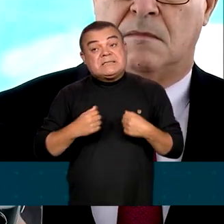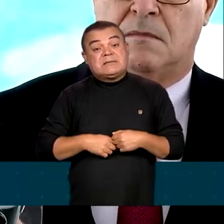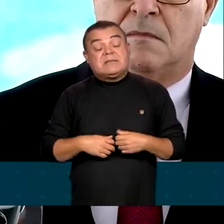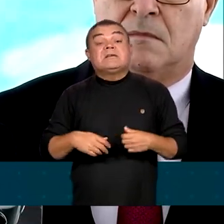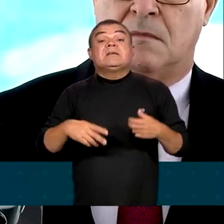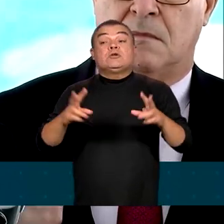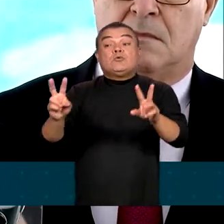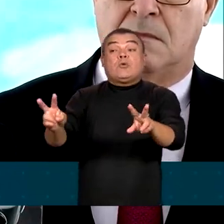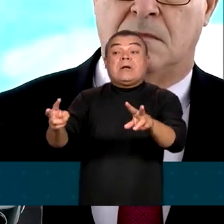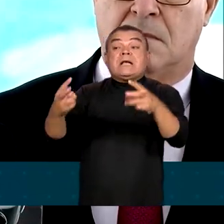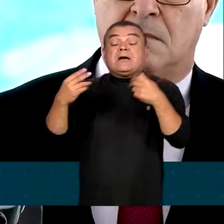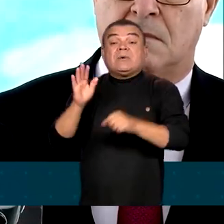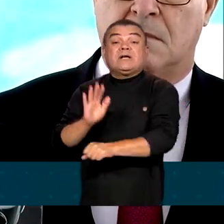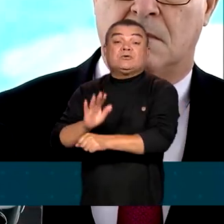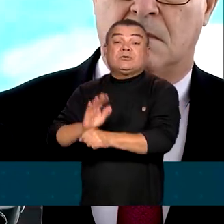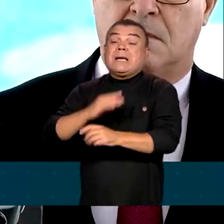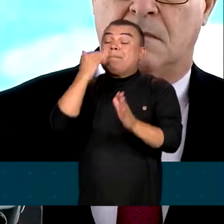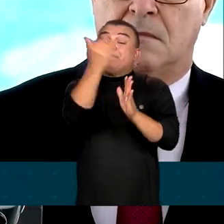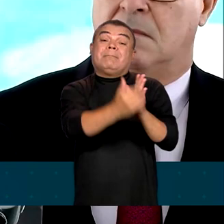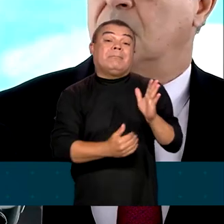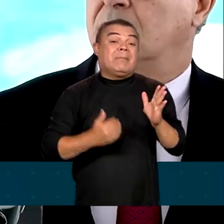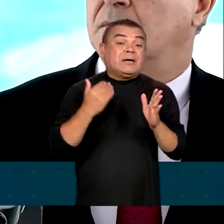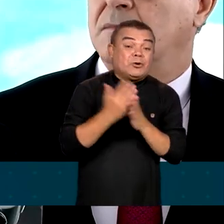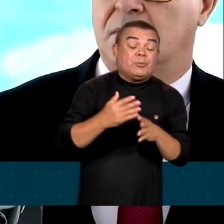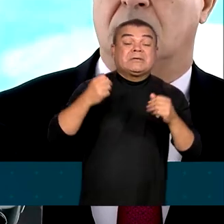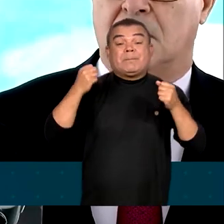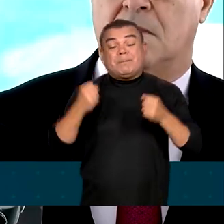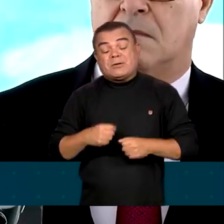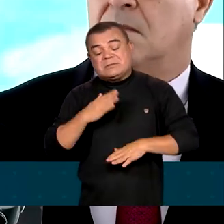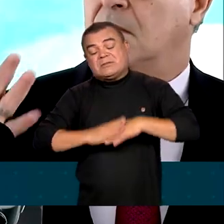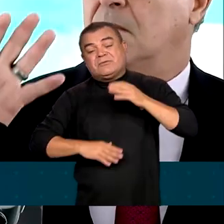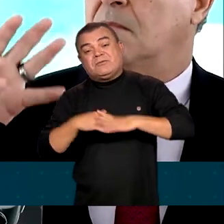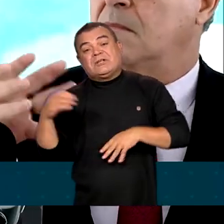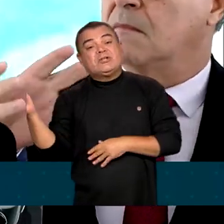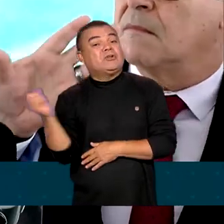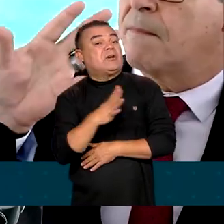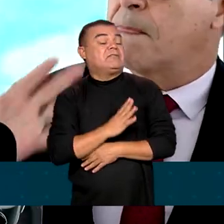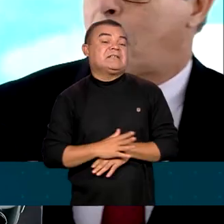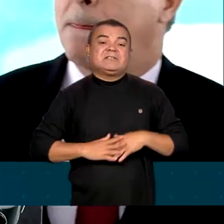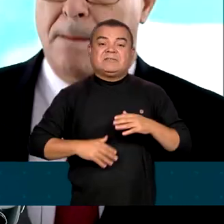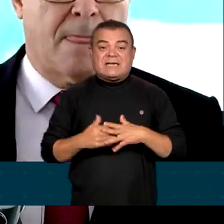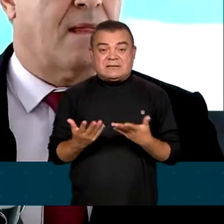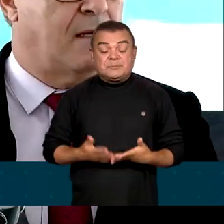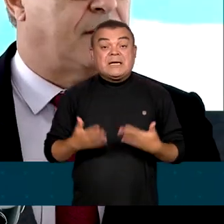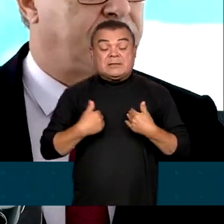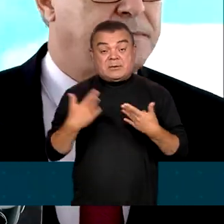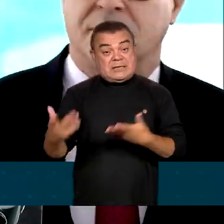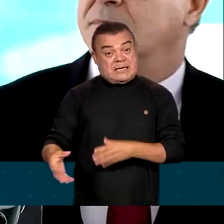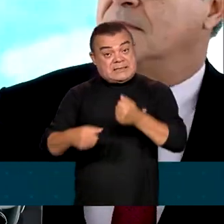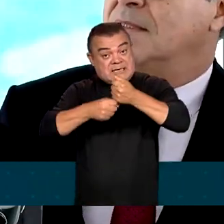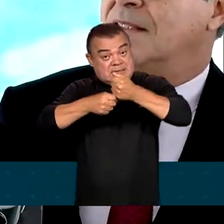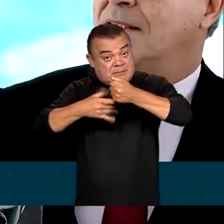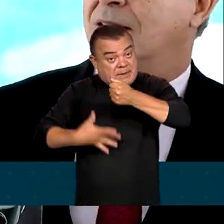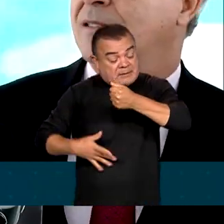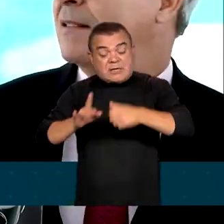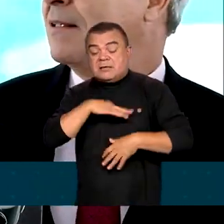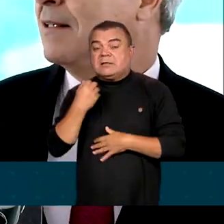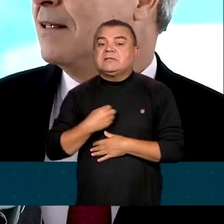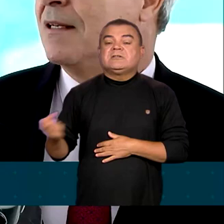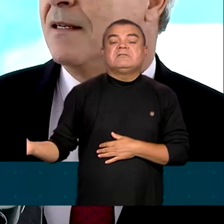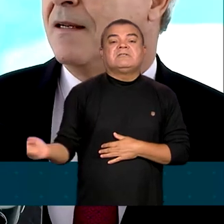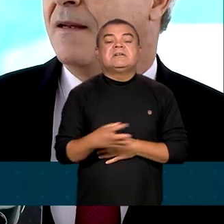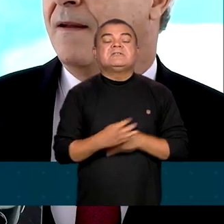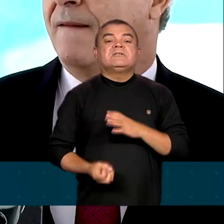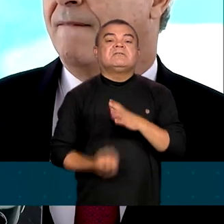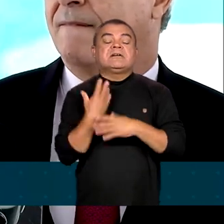mais dedicado, mais linha de crédito para eles, para que eles possam desenvolver novas atividades. Então é nesse aspecto, então, que a gente vai inovar o